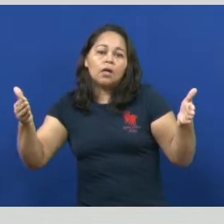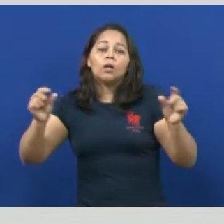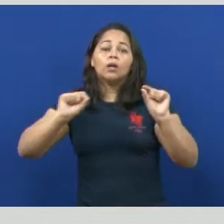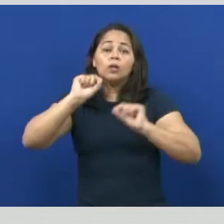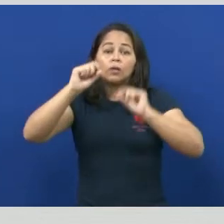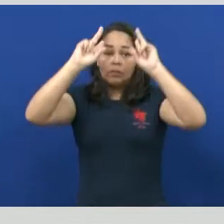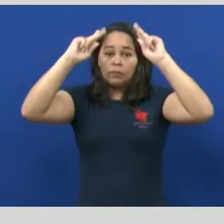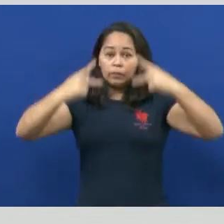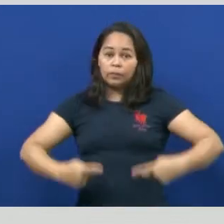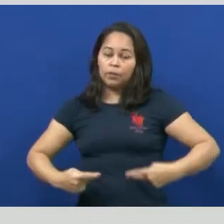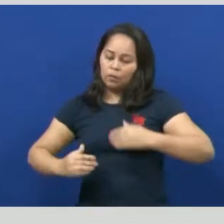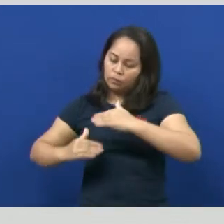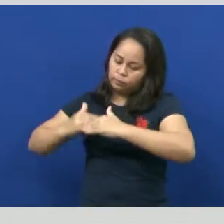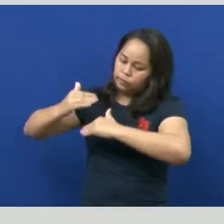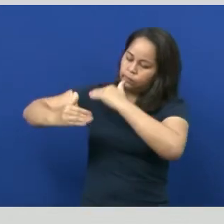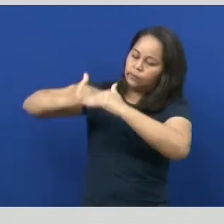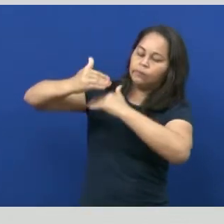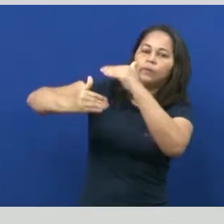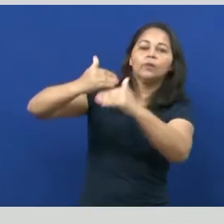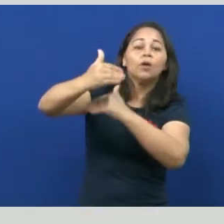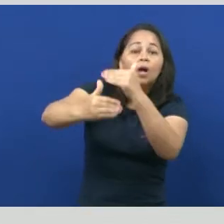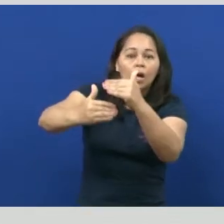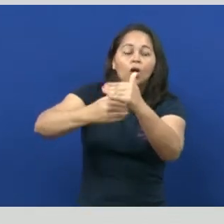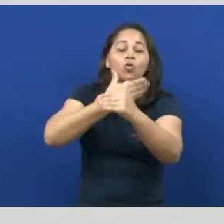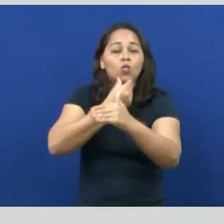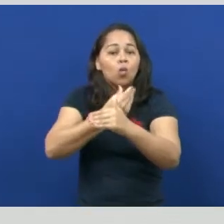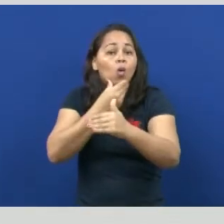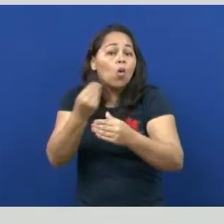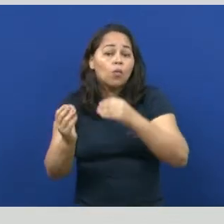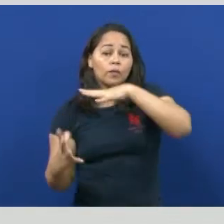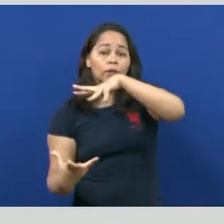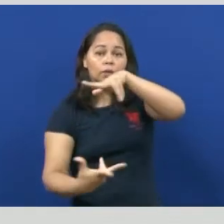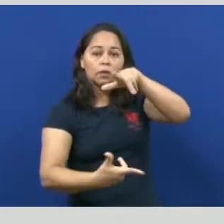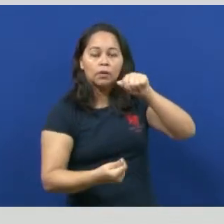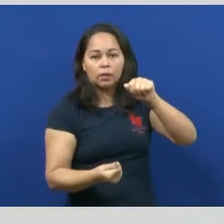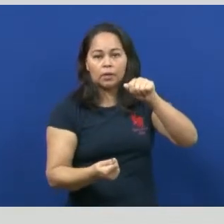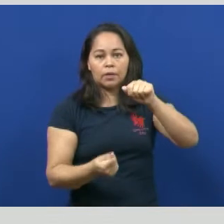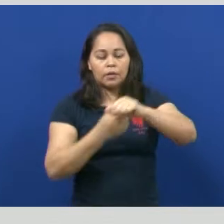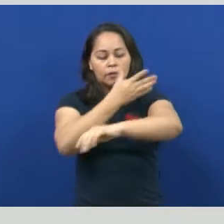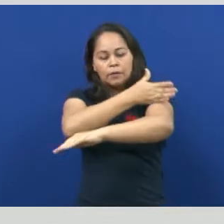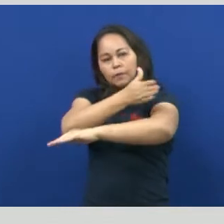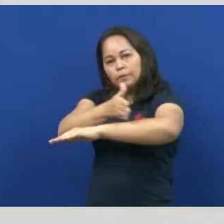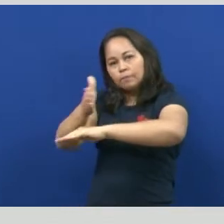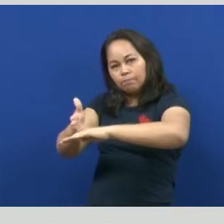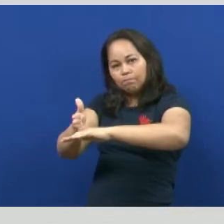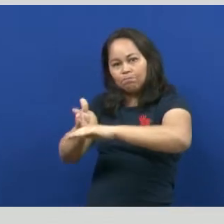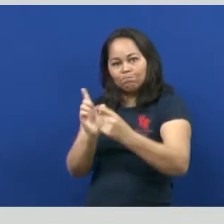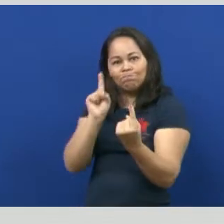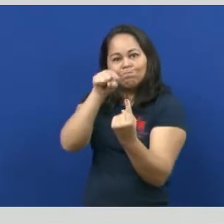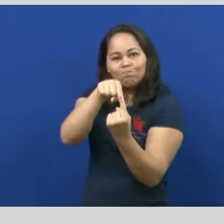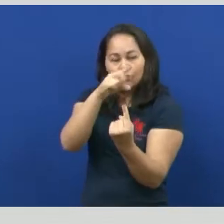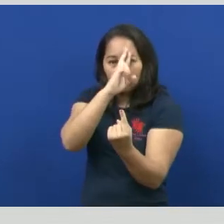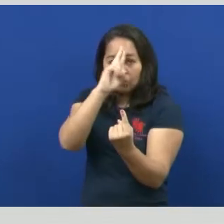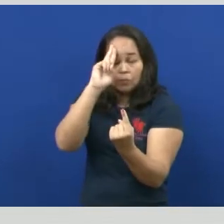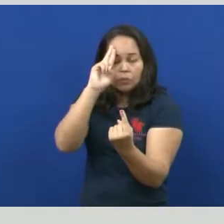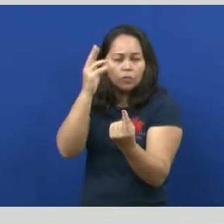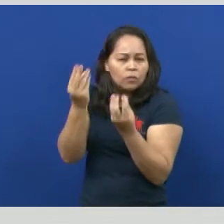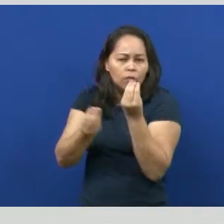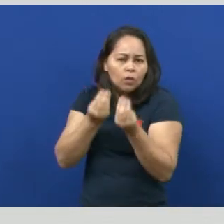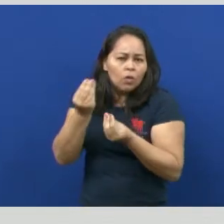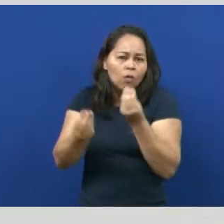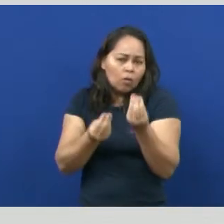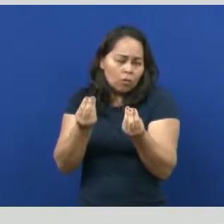desde o surgimento do homem na face da terra, e ela é dividida de acordo com alguns marcos. Só que essa